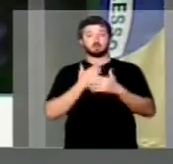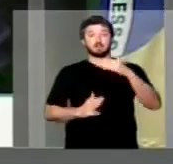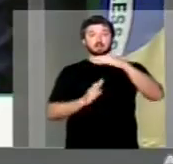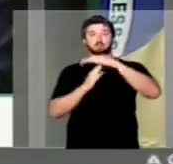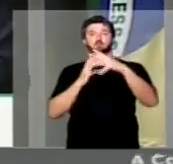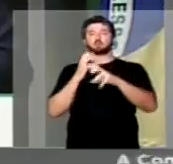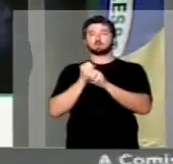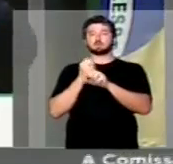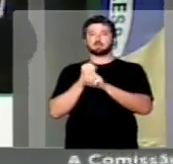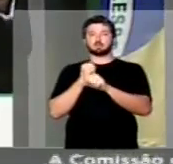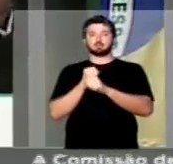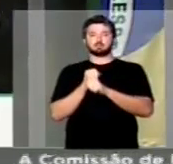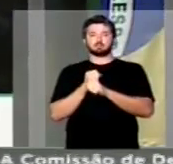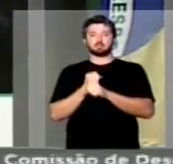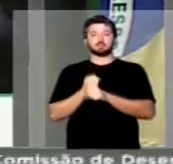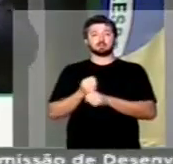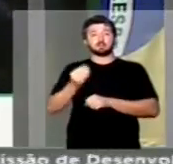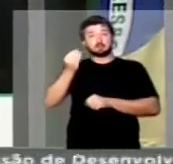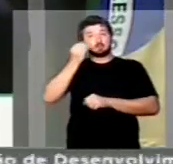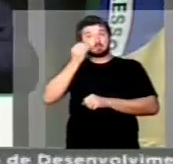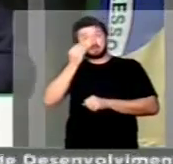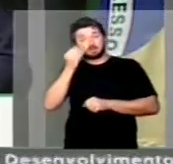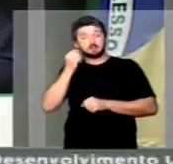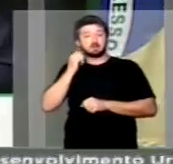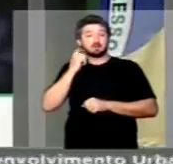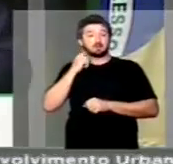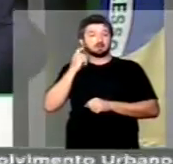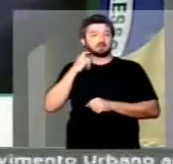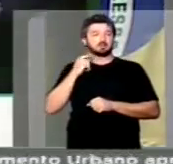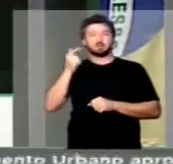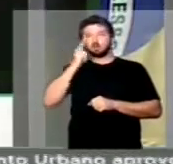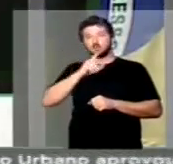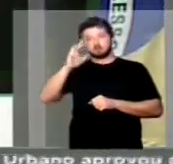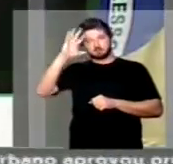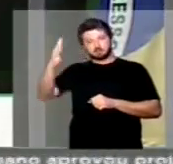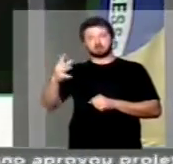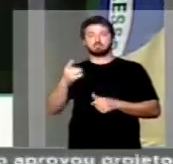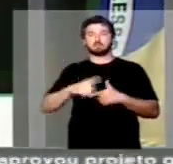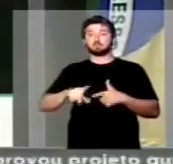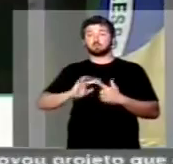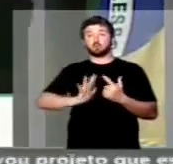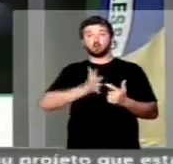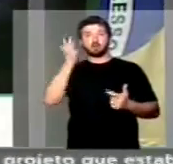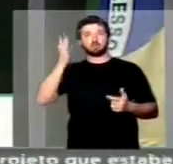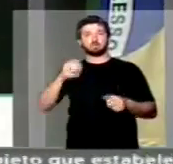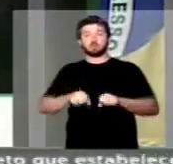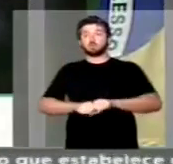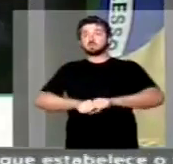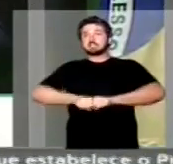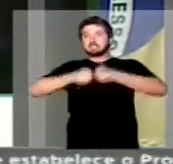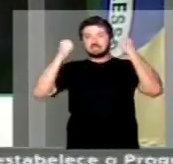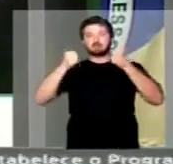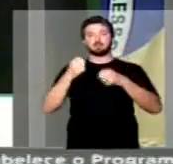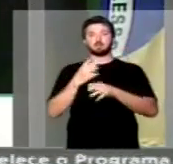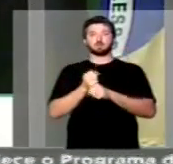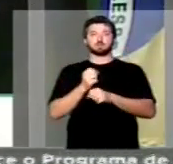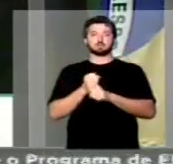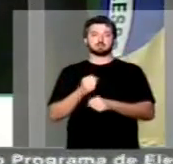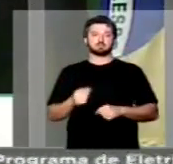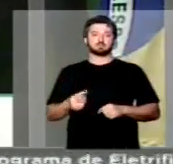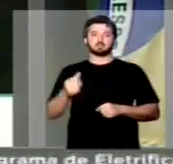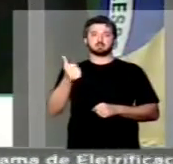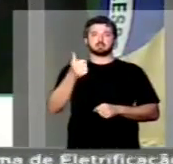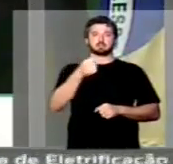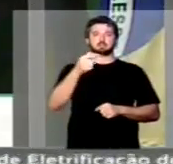orçamentário para tentar fazer frente a essa tragédia, que é o rombo orçamentário de